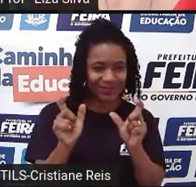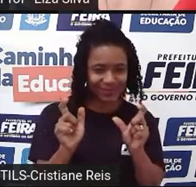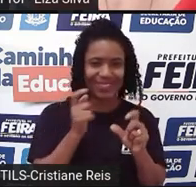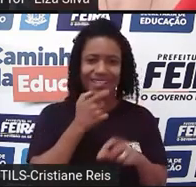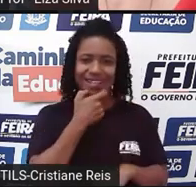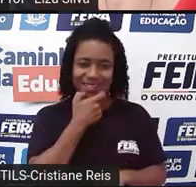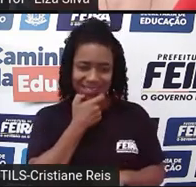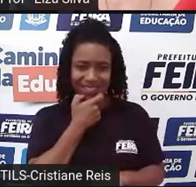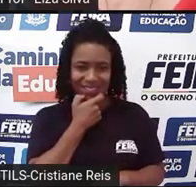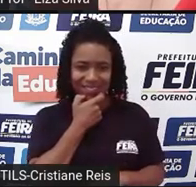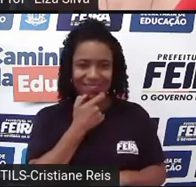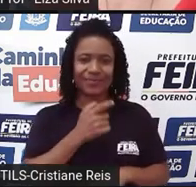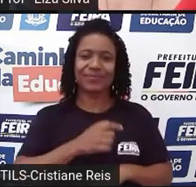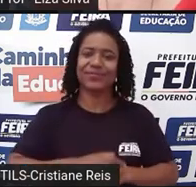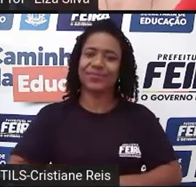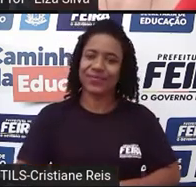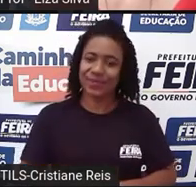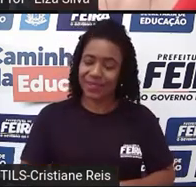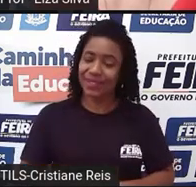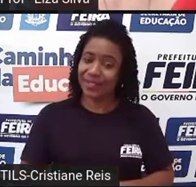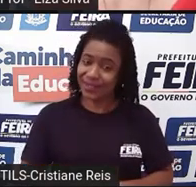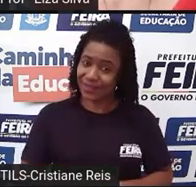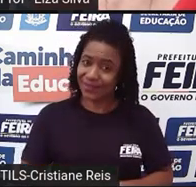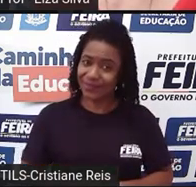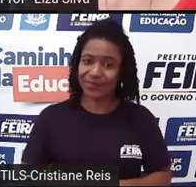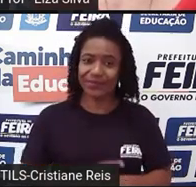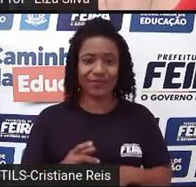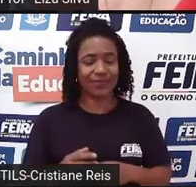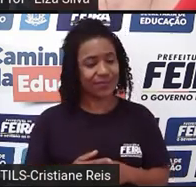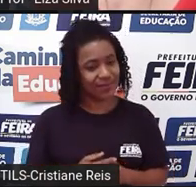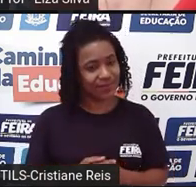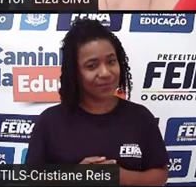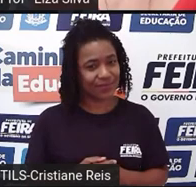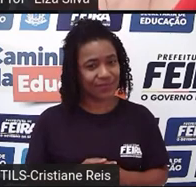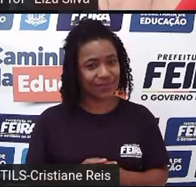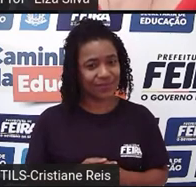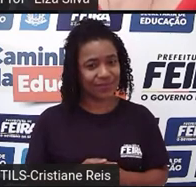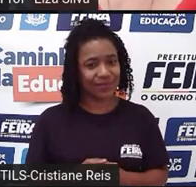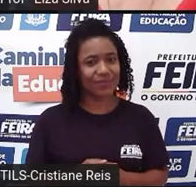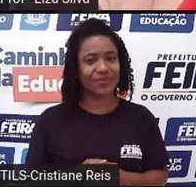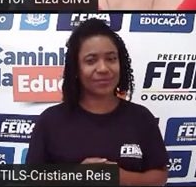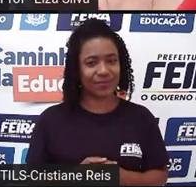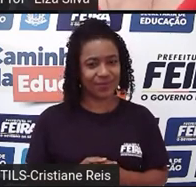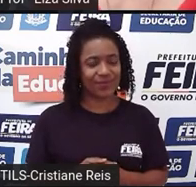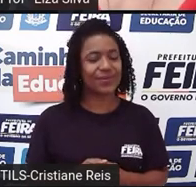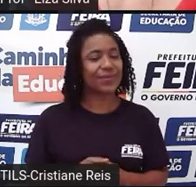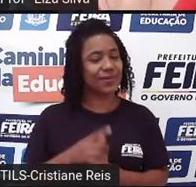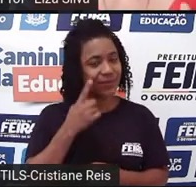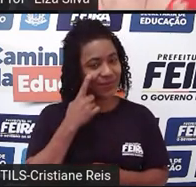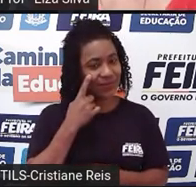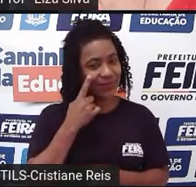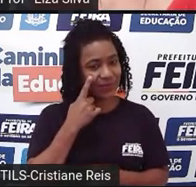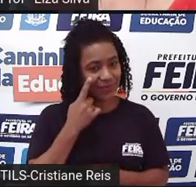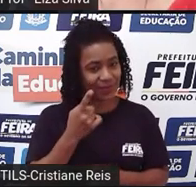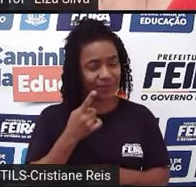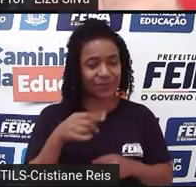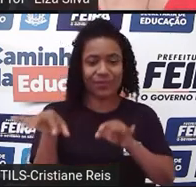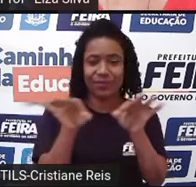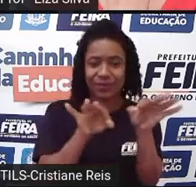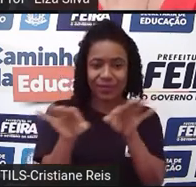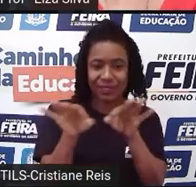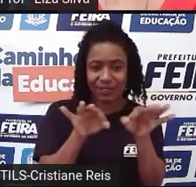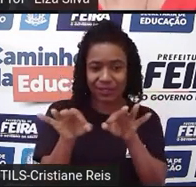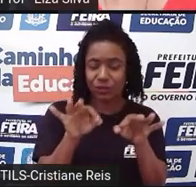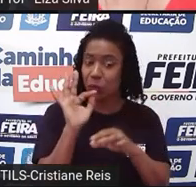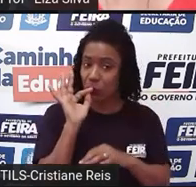Romeo and Juliet future Use, for example the future continuous expressions Então, planeje o